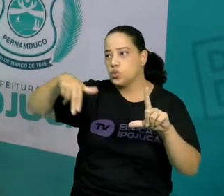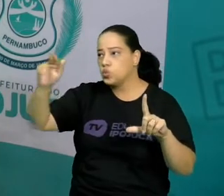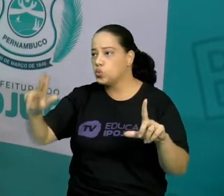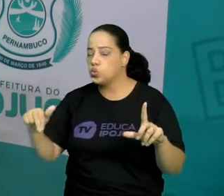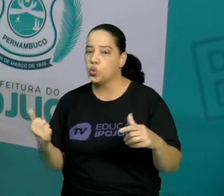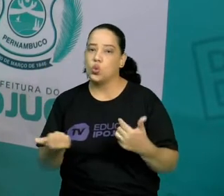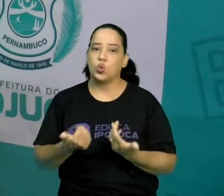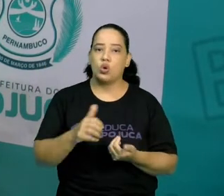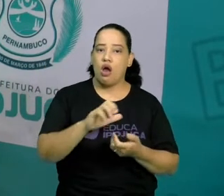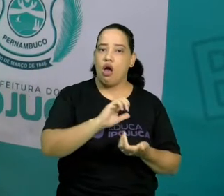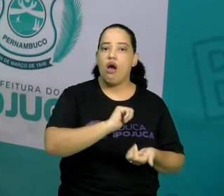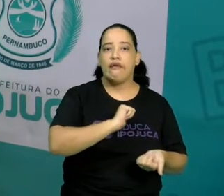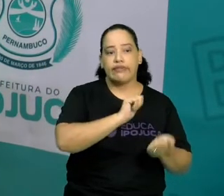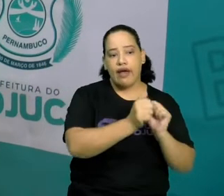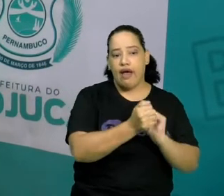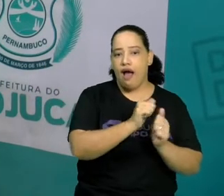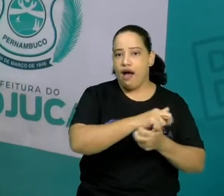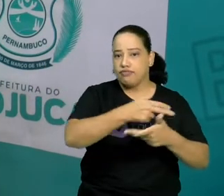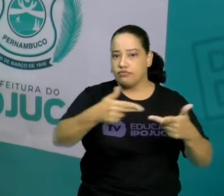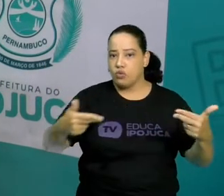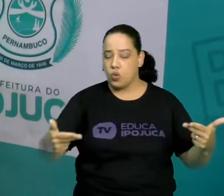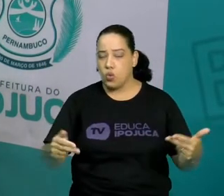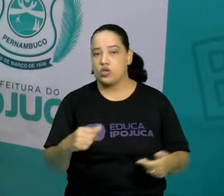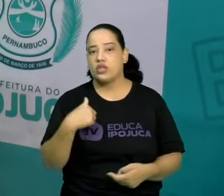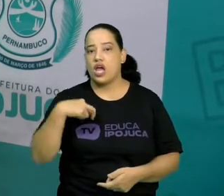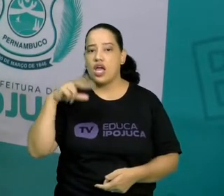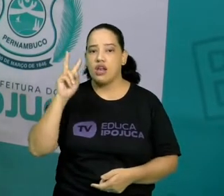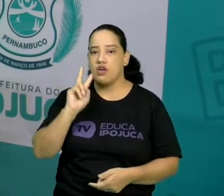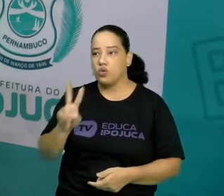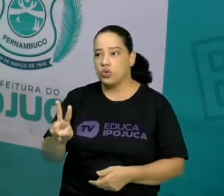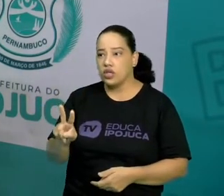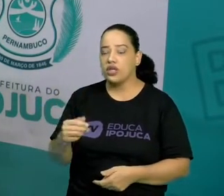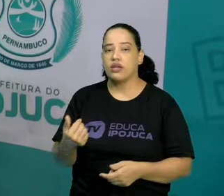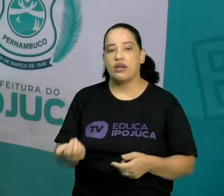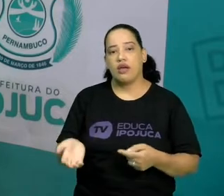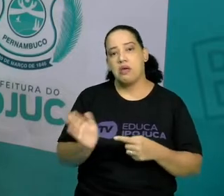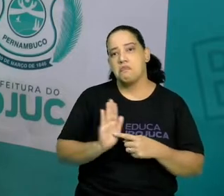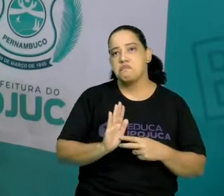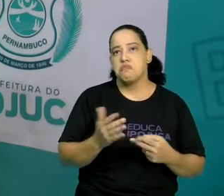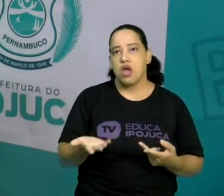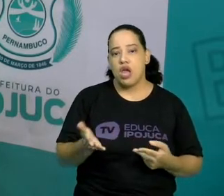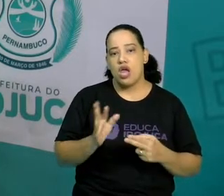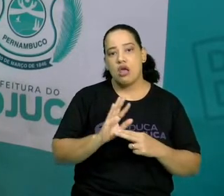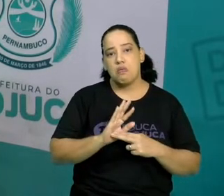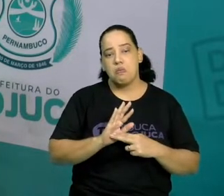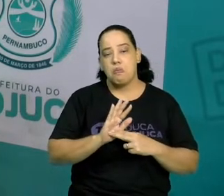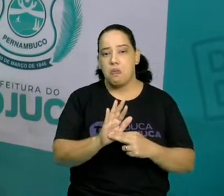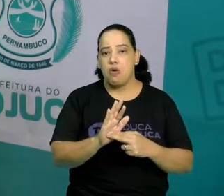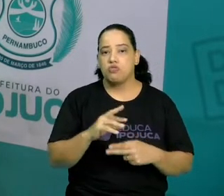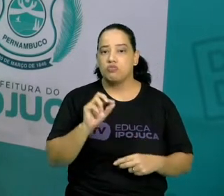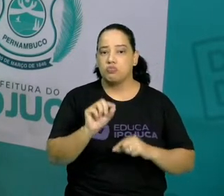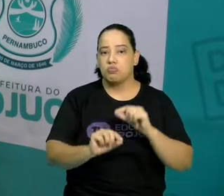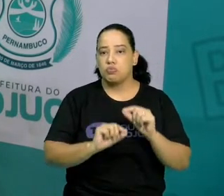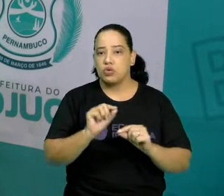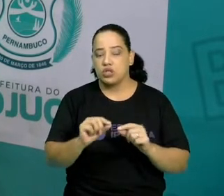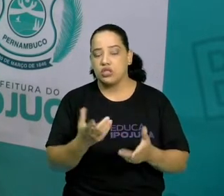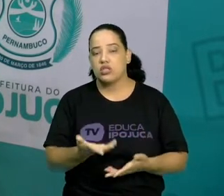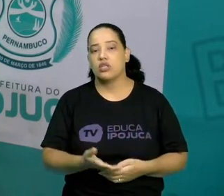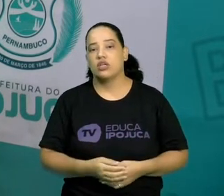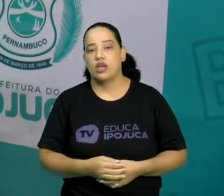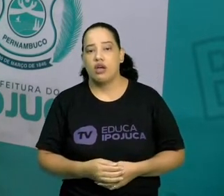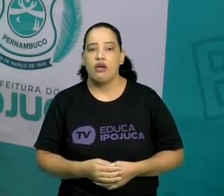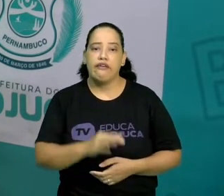artísticas, elas podem ser formas figurativas. Mas, professora, eu nunca ouvi falar sobre forma